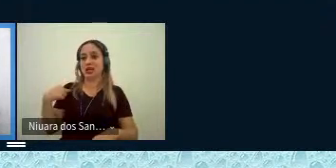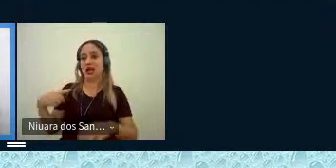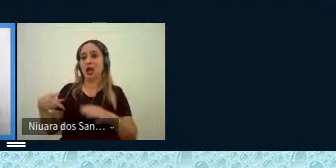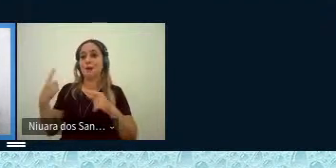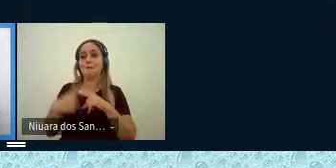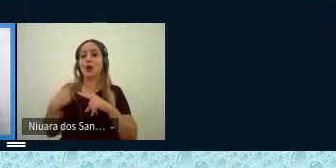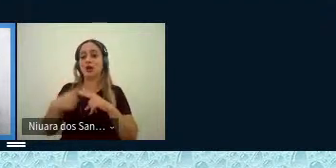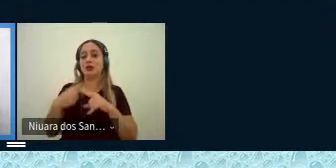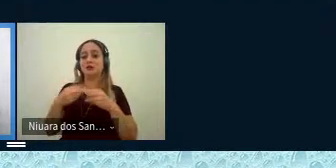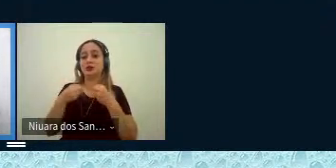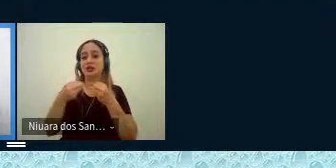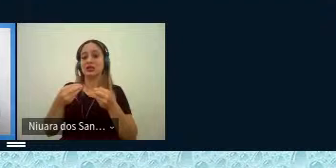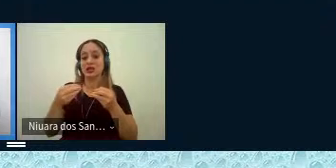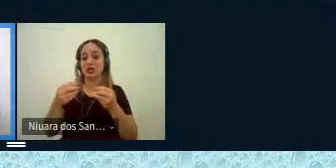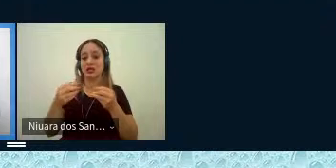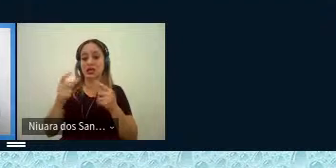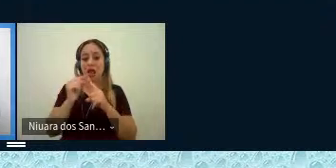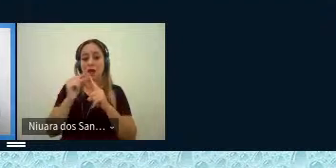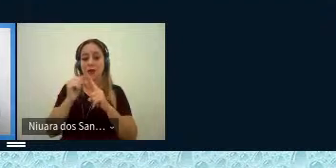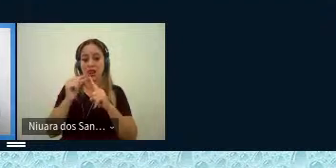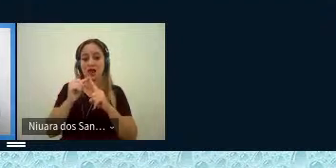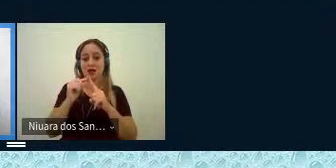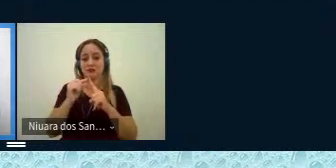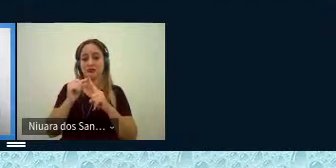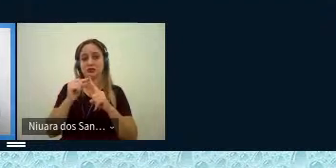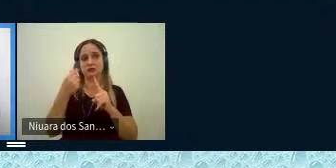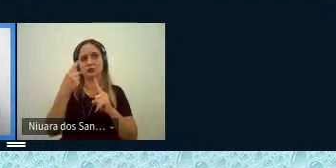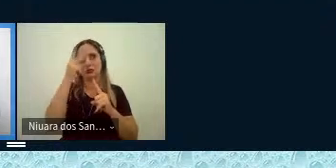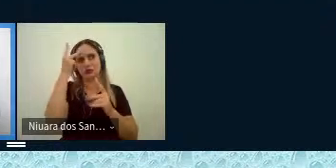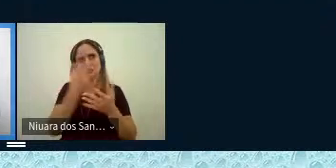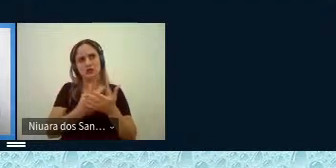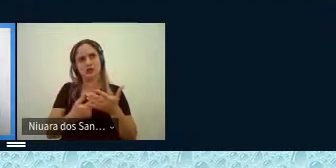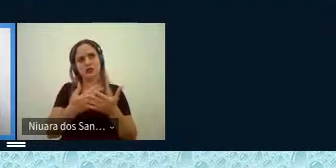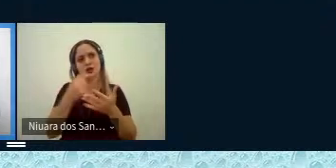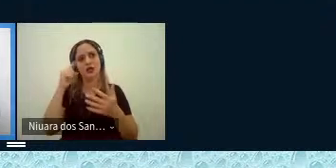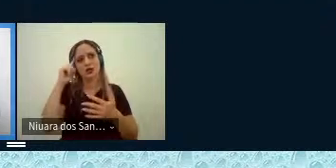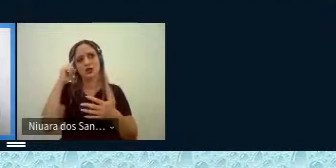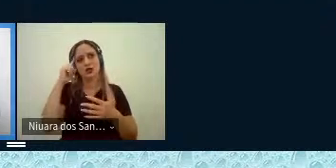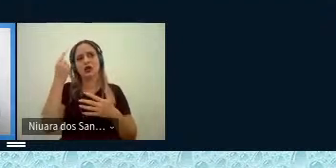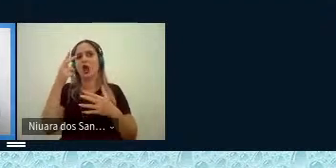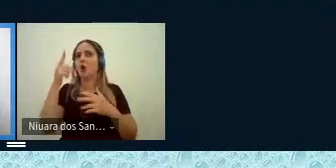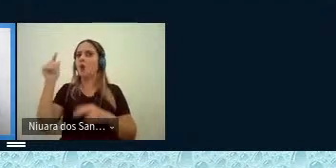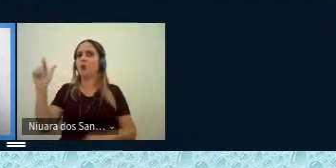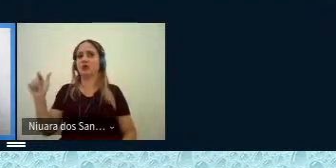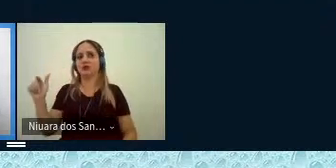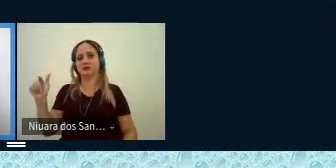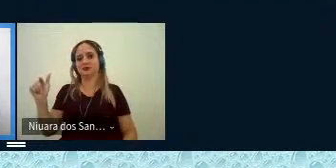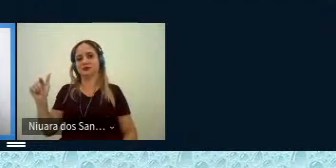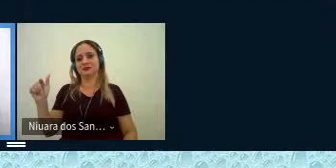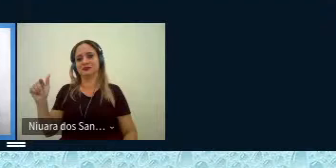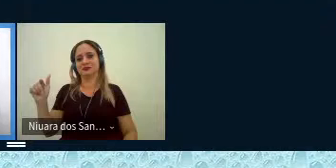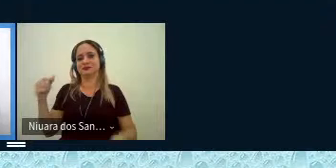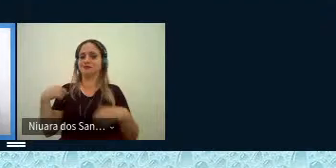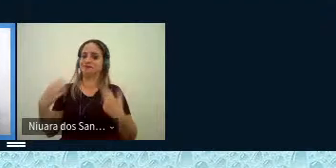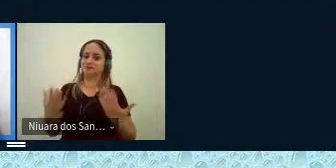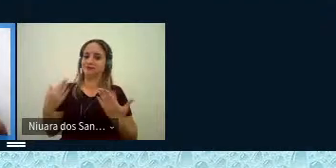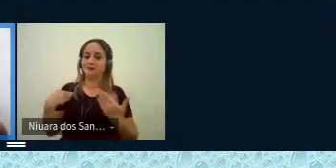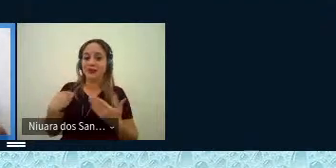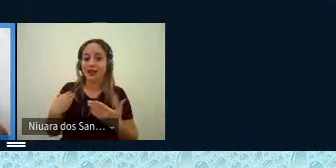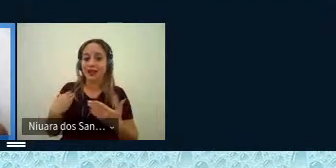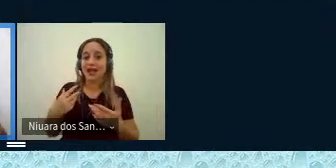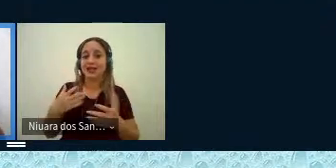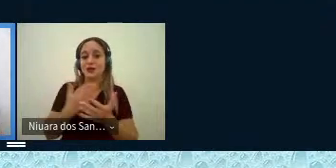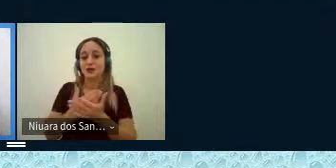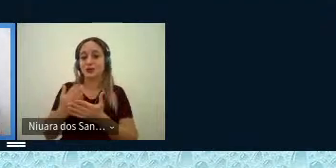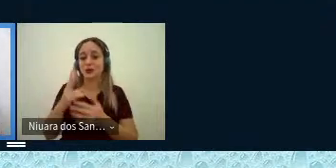você dá o verbete para o ilustrador e ele te dá uma ideia outra então aí eu passei também para ter